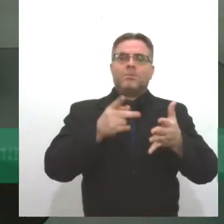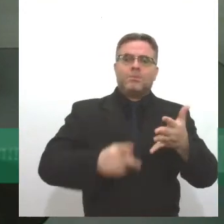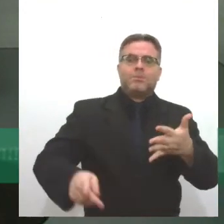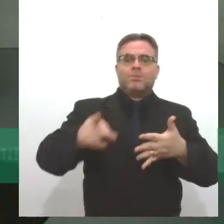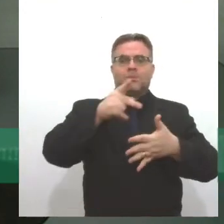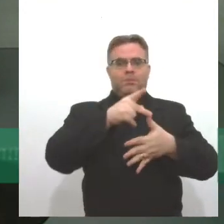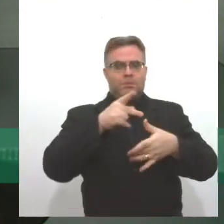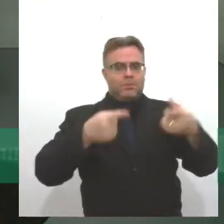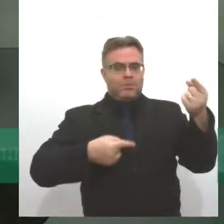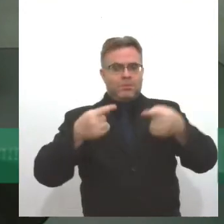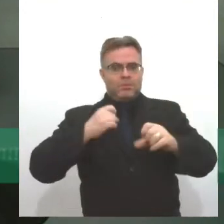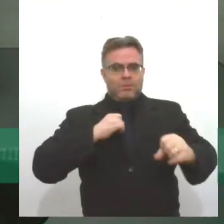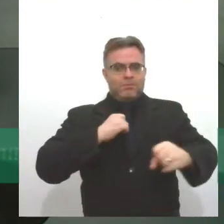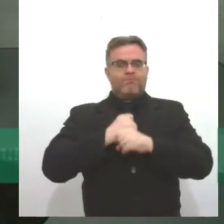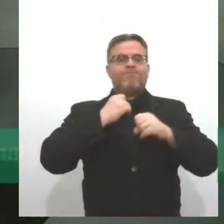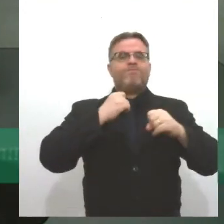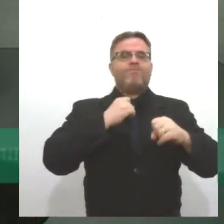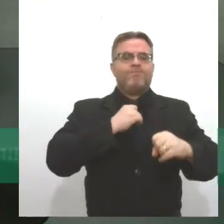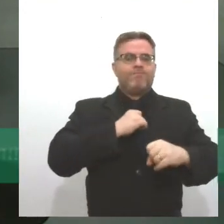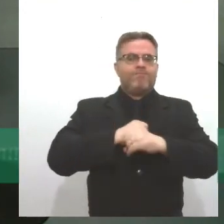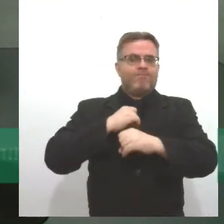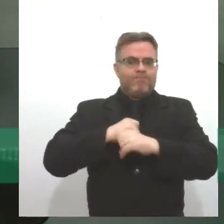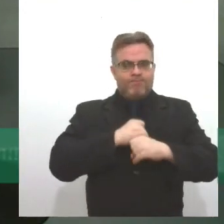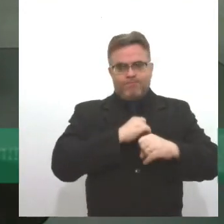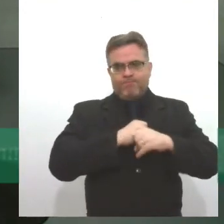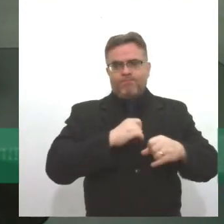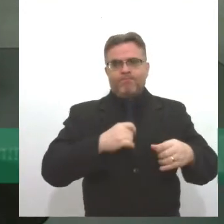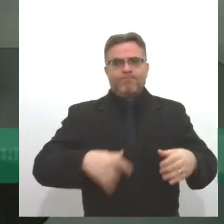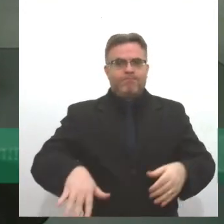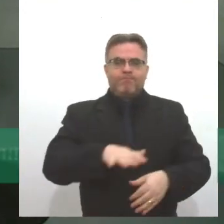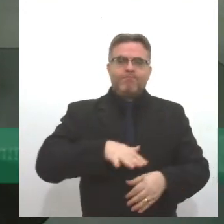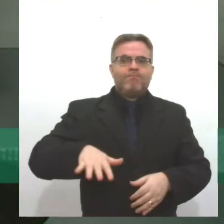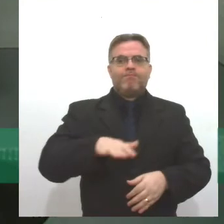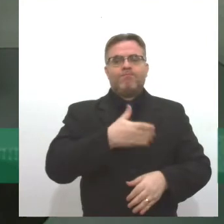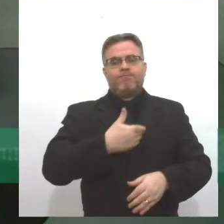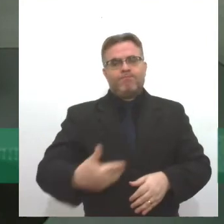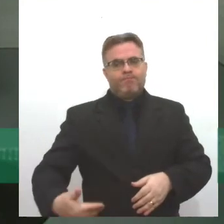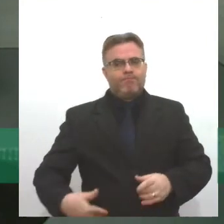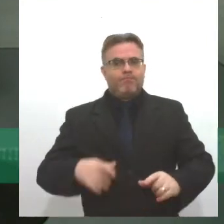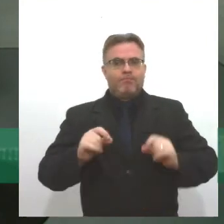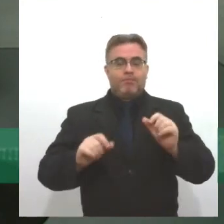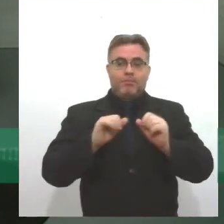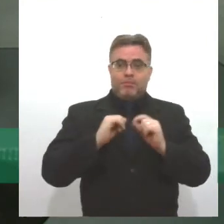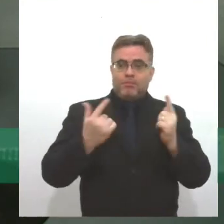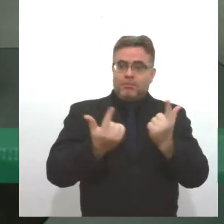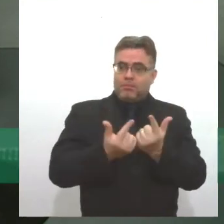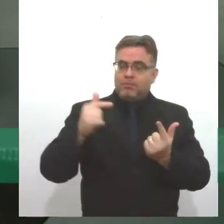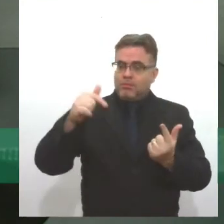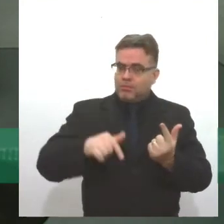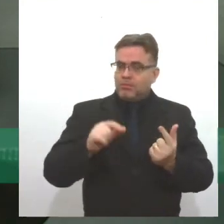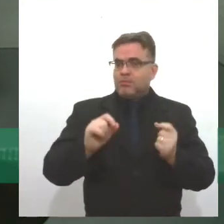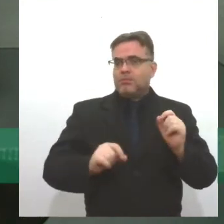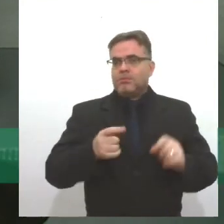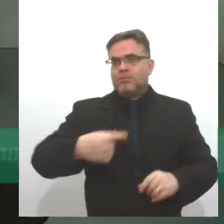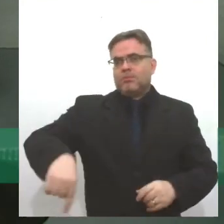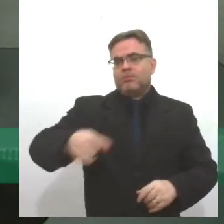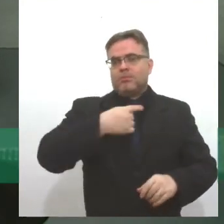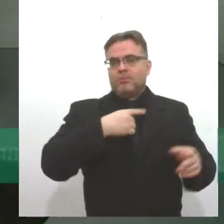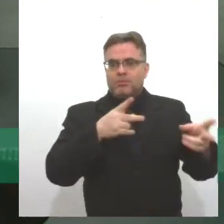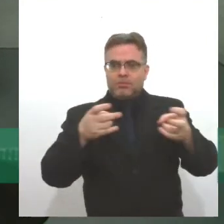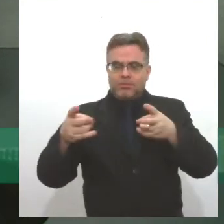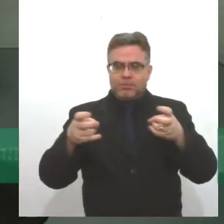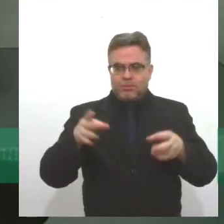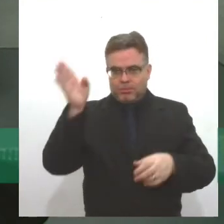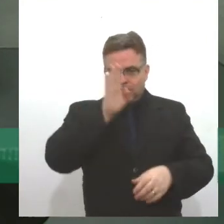pautas de discussão dos espaços públicos, das instituições públicas. No caso do poder legislativo, como nós vimos num país de